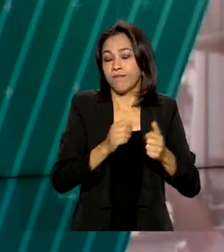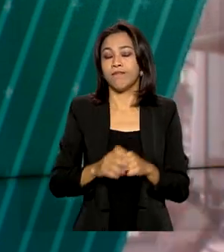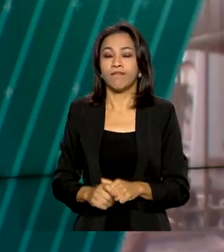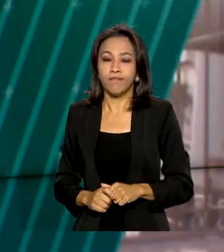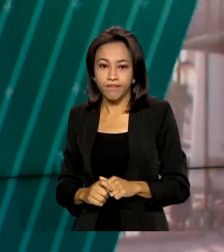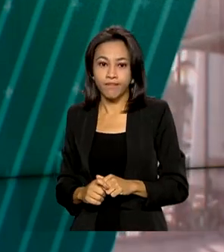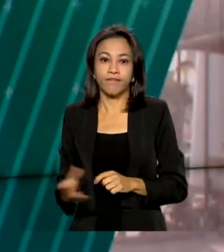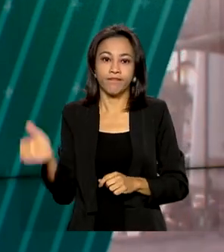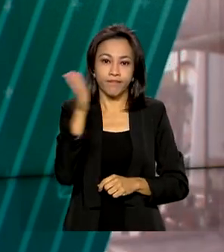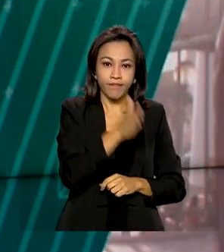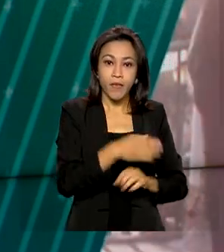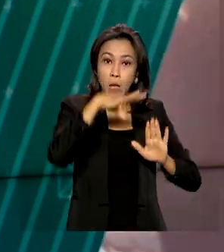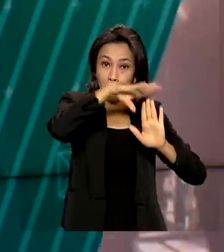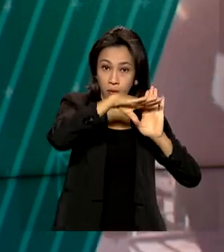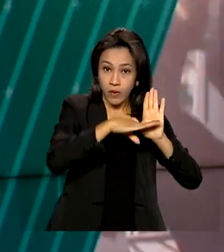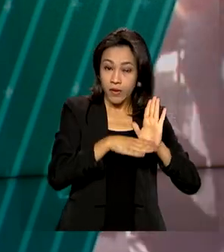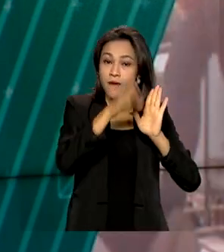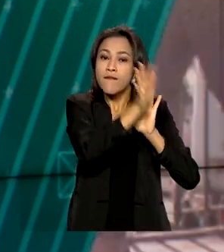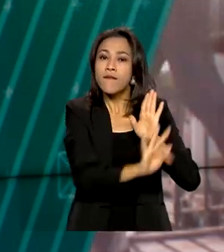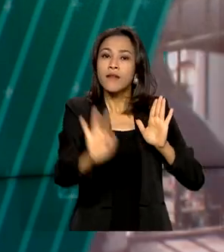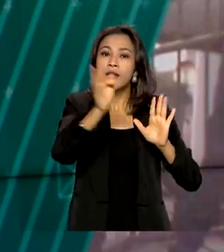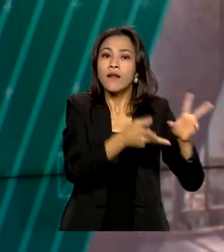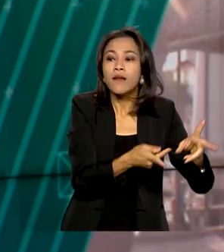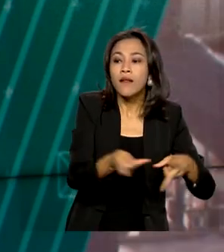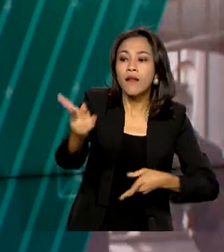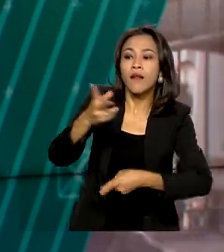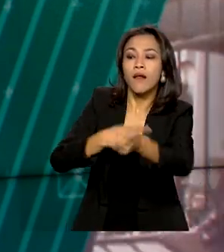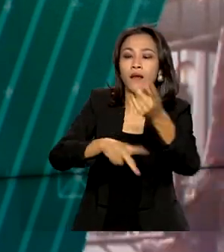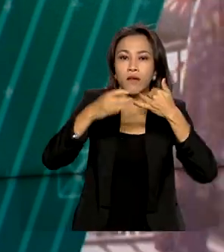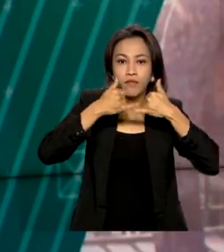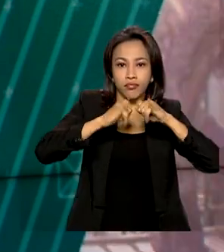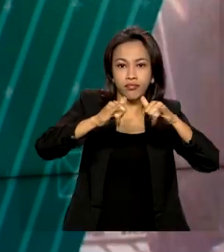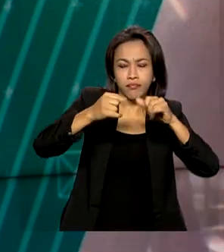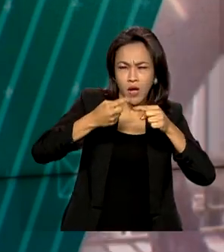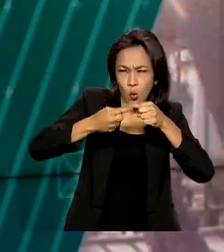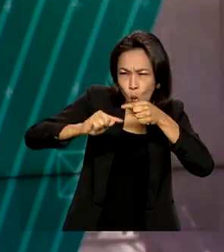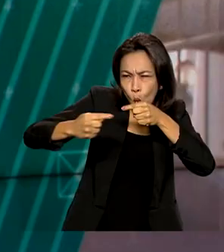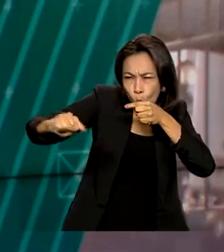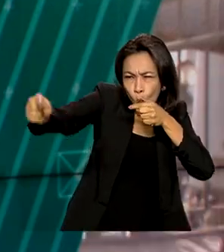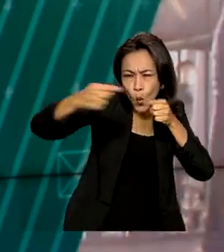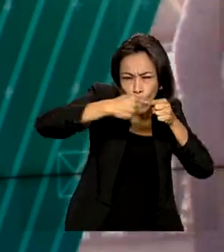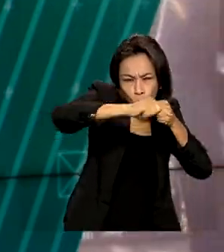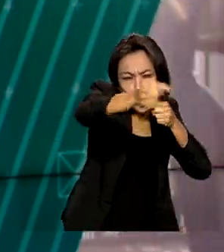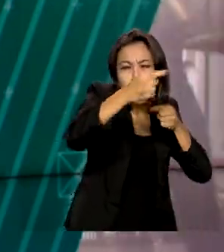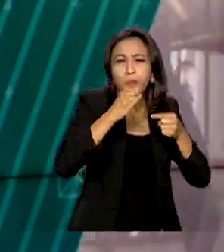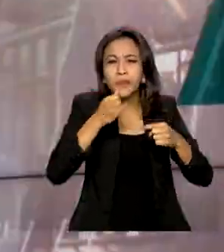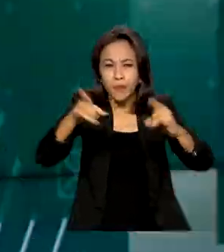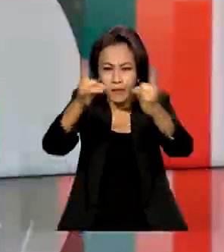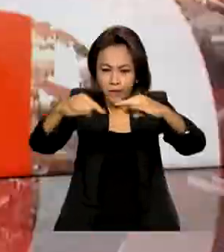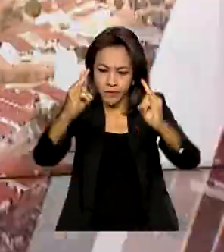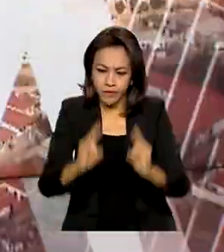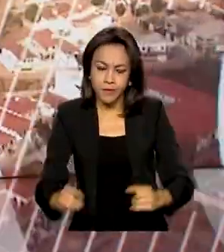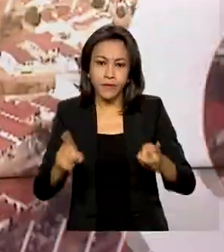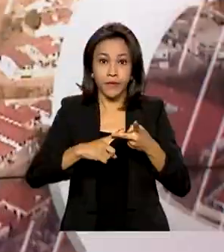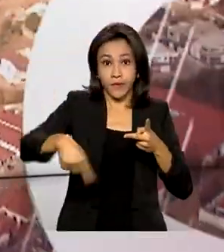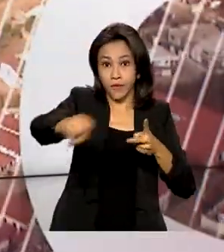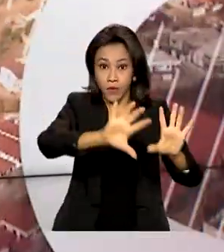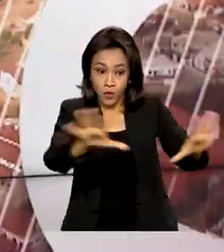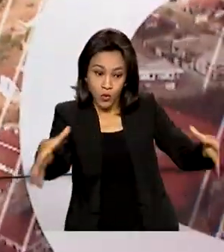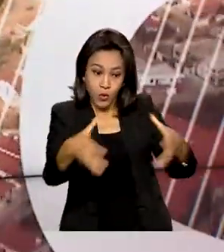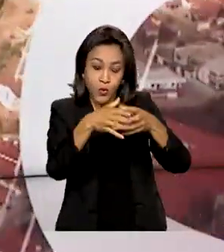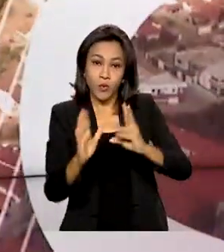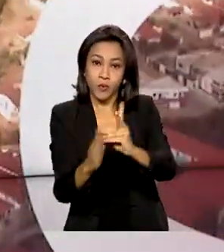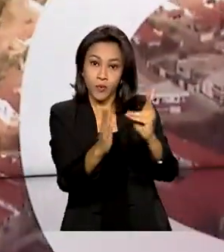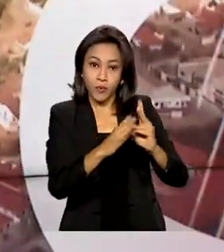Programas federais que levam energia elétrica para locais remotos, como assentamentos rurais, comunidades indígenas e